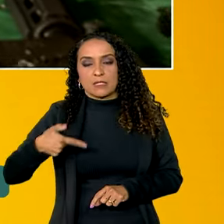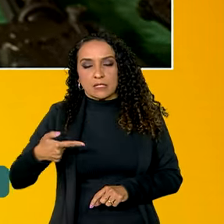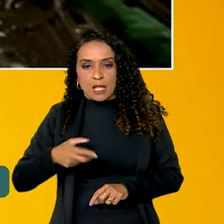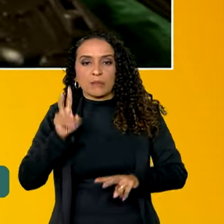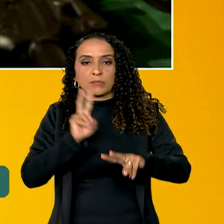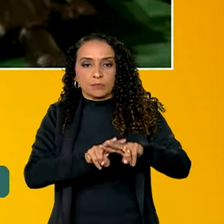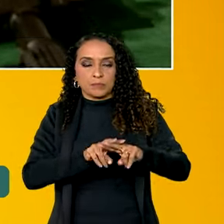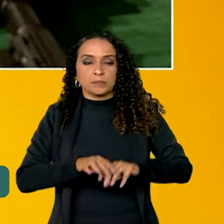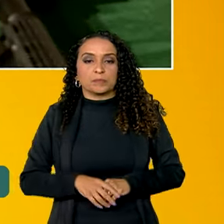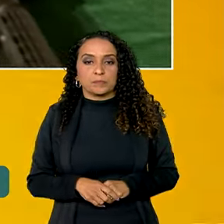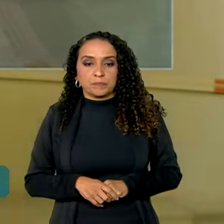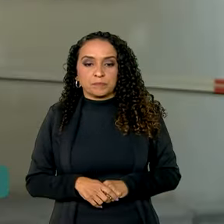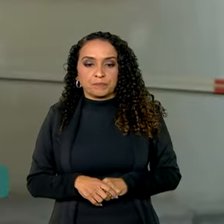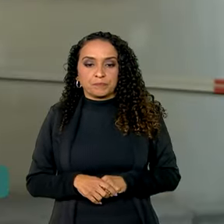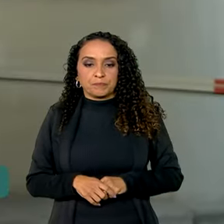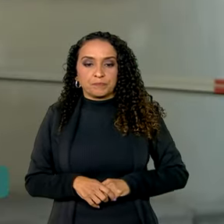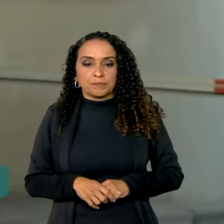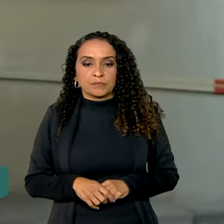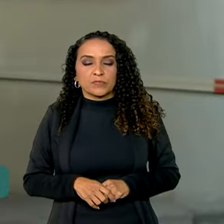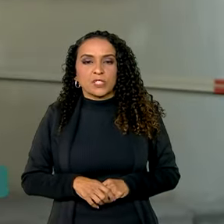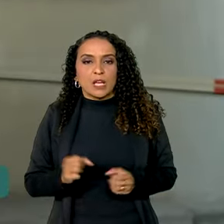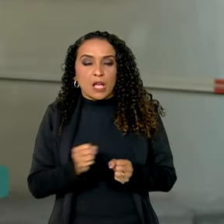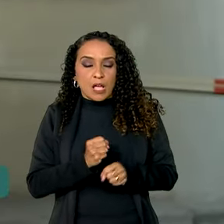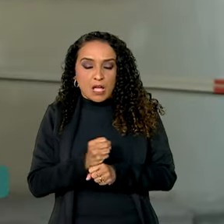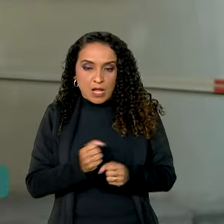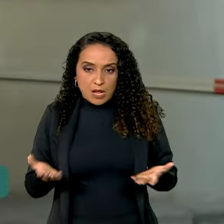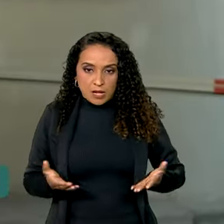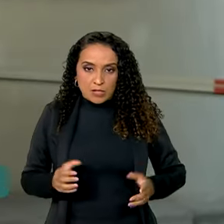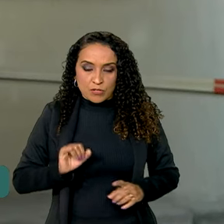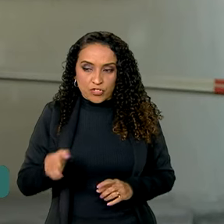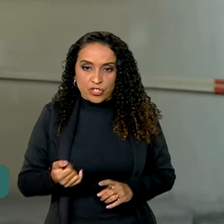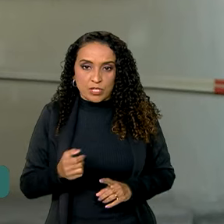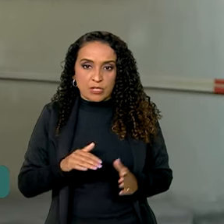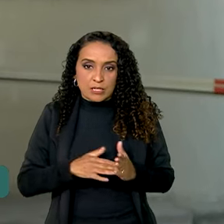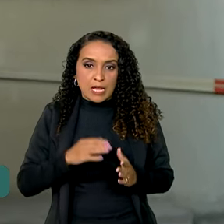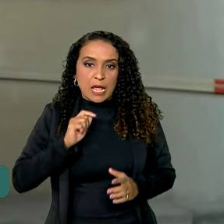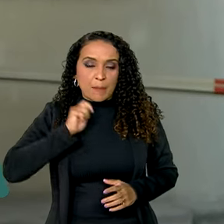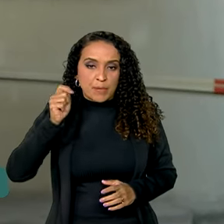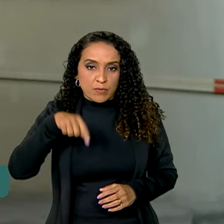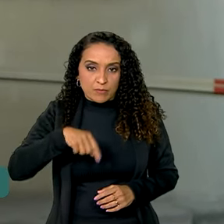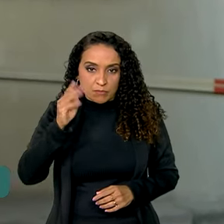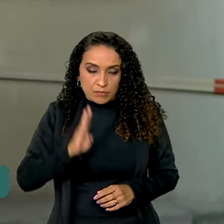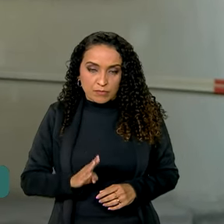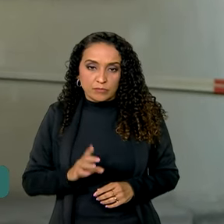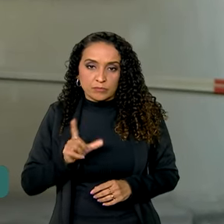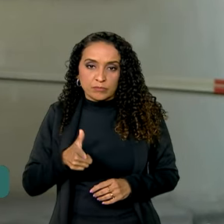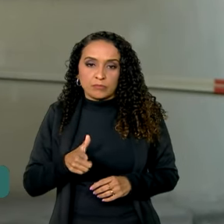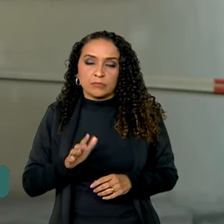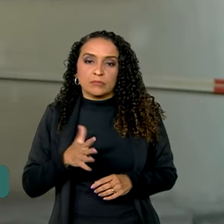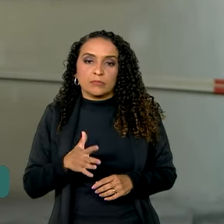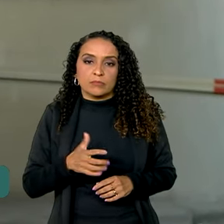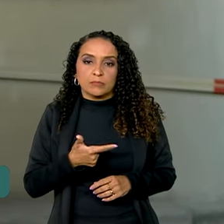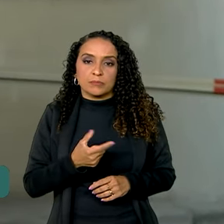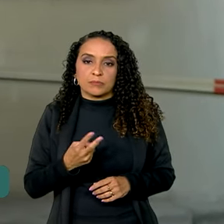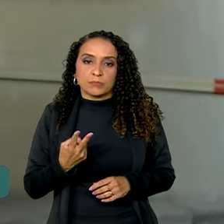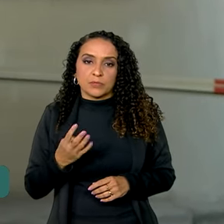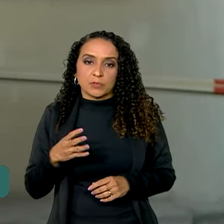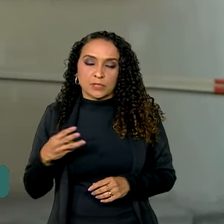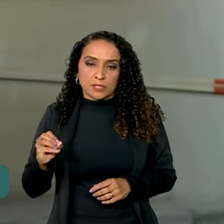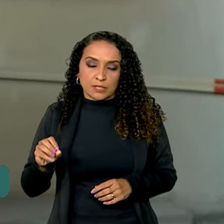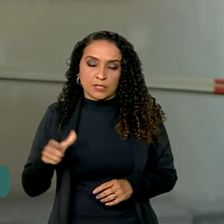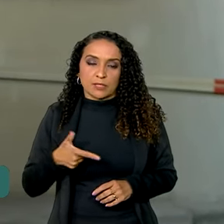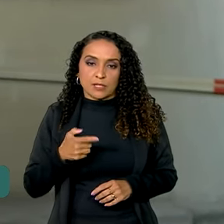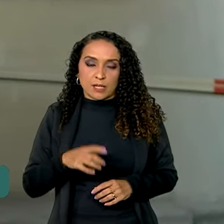fogo apreendidas. Só este ano, entre janeiro e abril, o número de apreensões no Brasil foi de cerca de 2.400